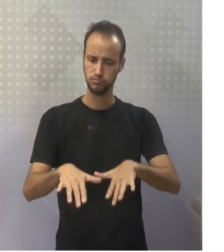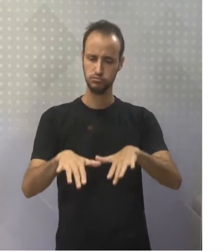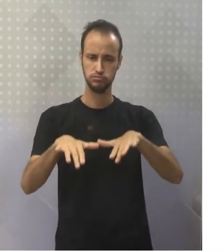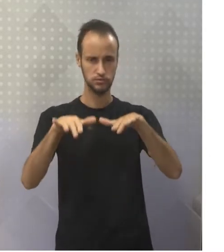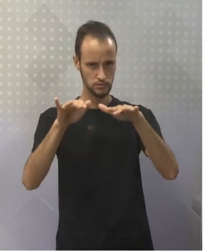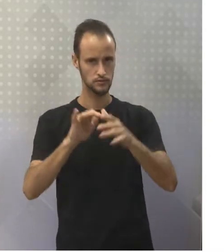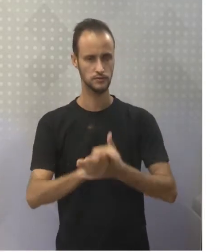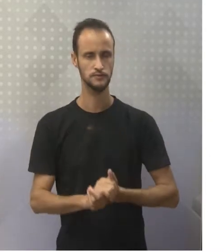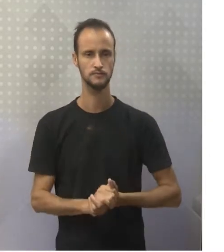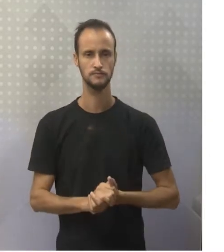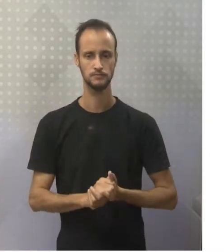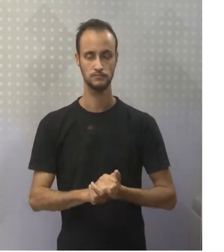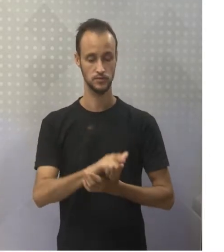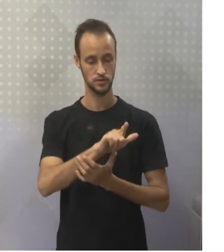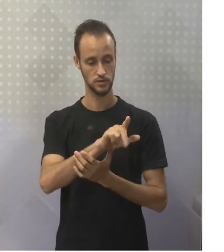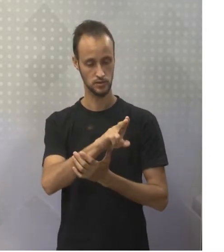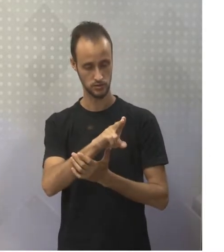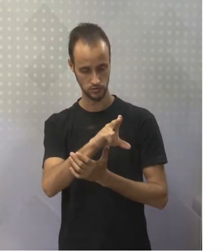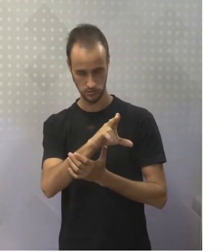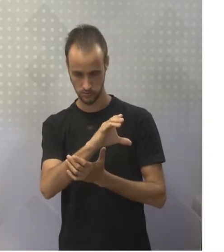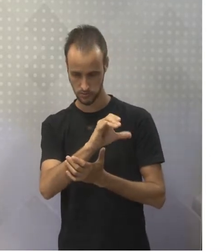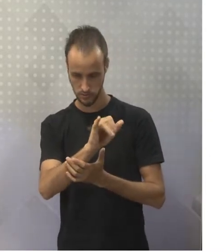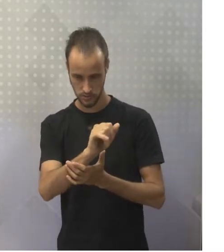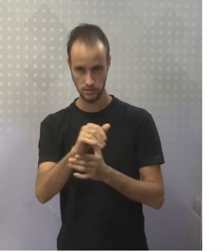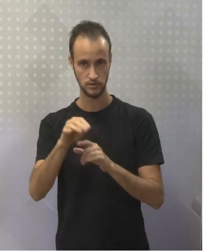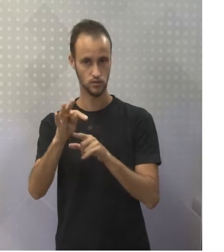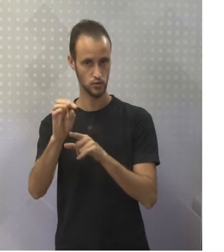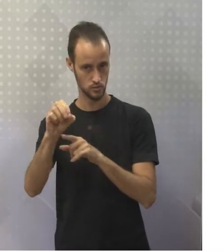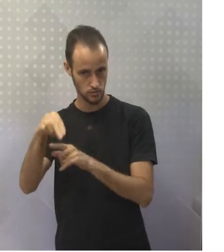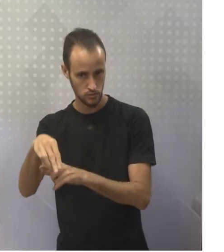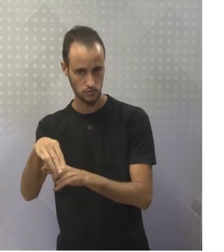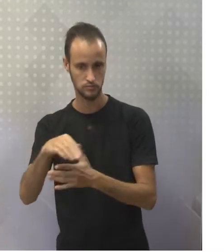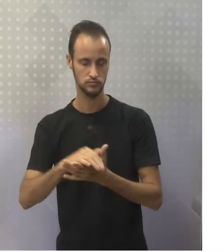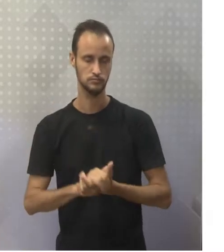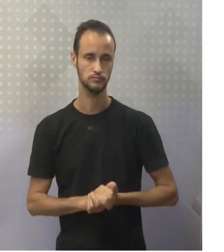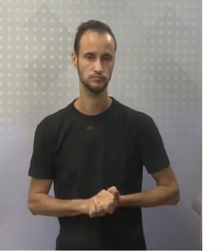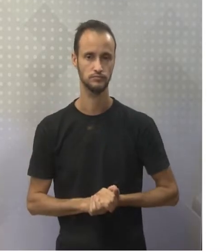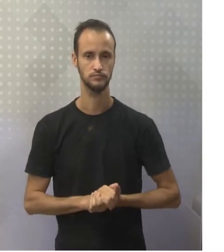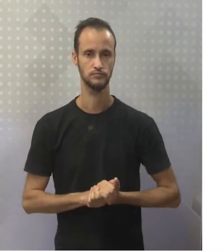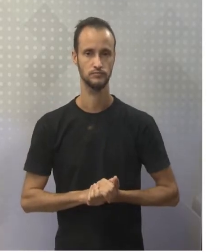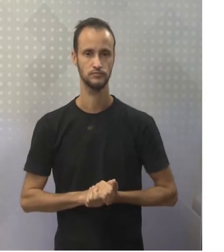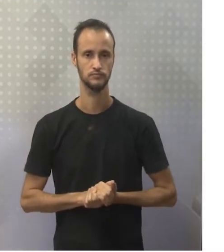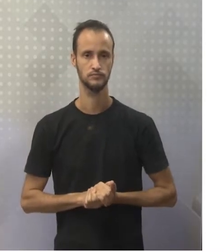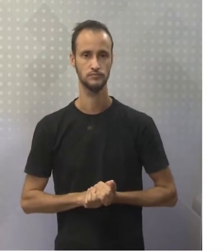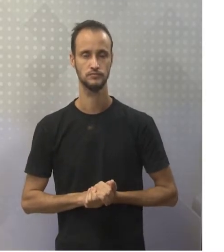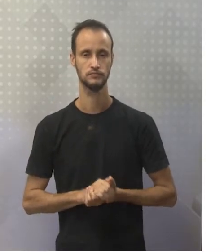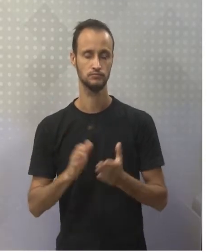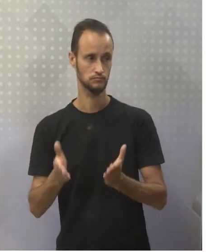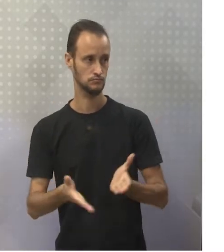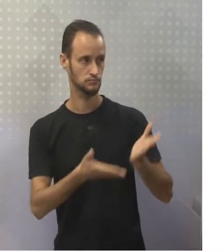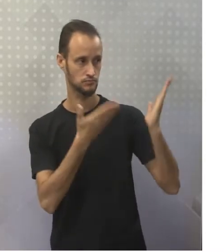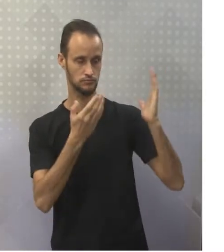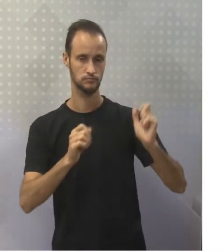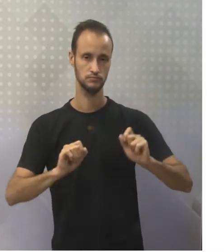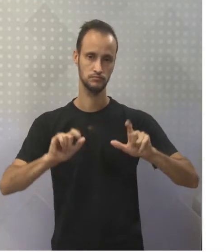Lúcia e Tom tiveram amado em Berlim todas as suas vidas. Próximo slide.